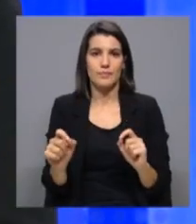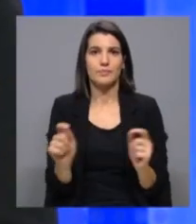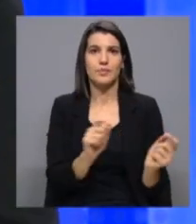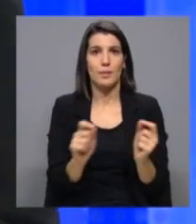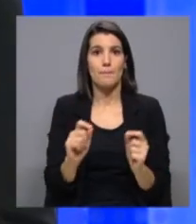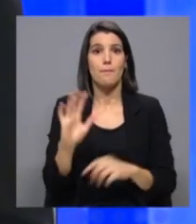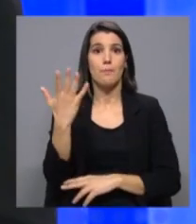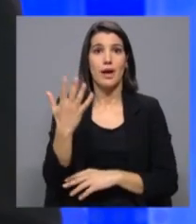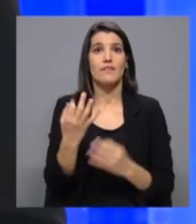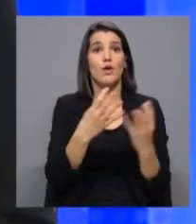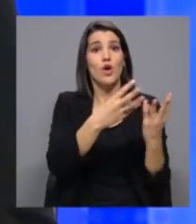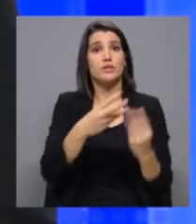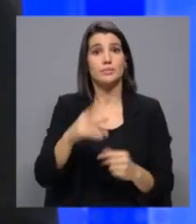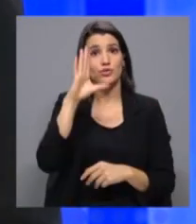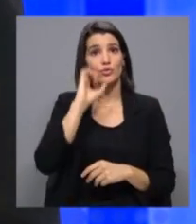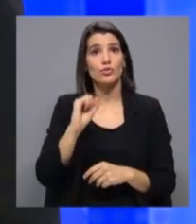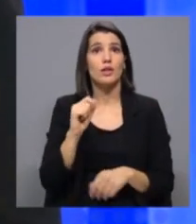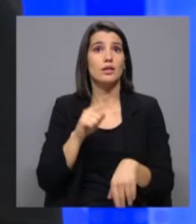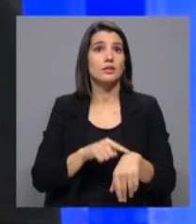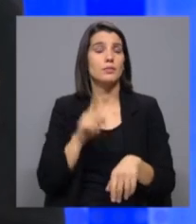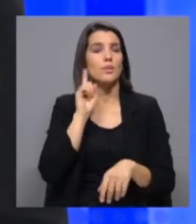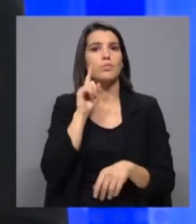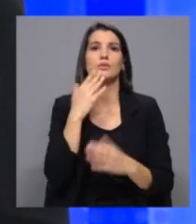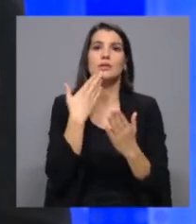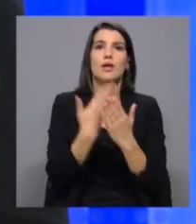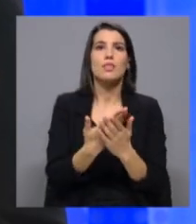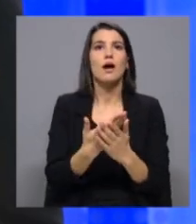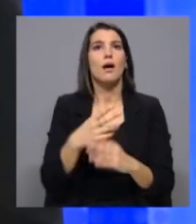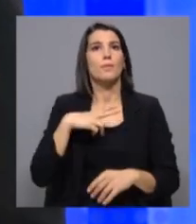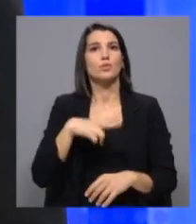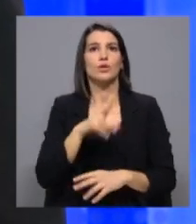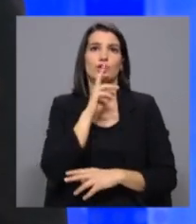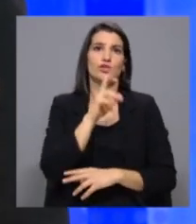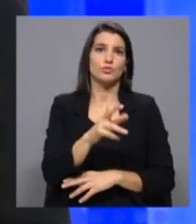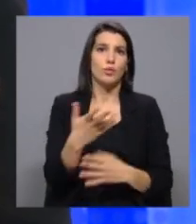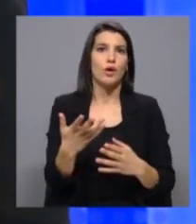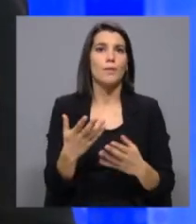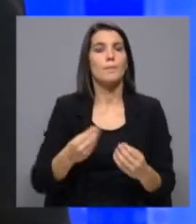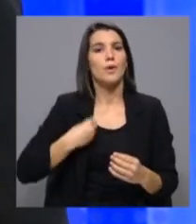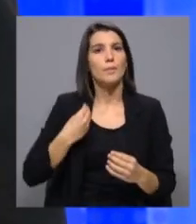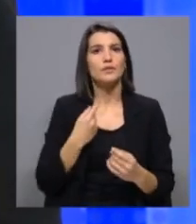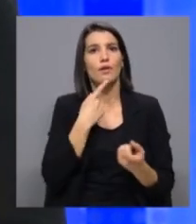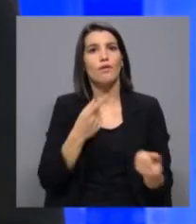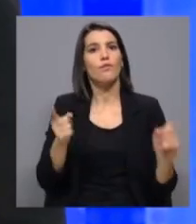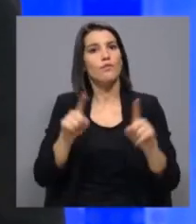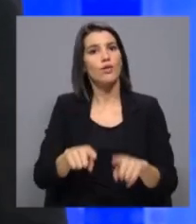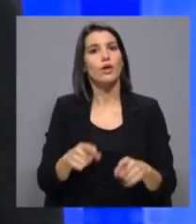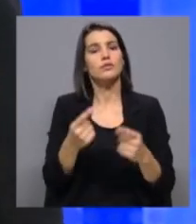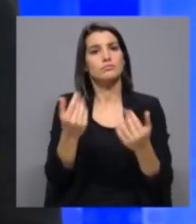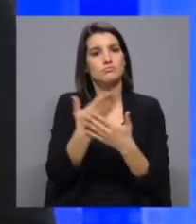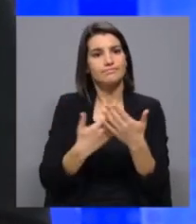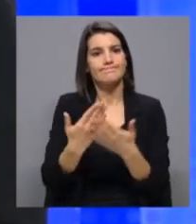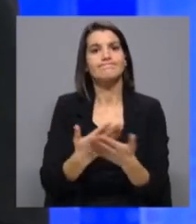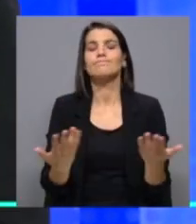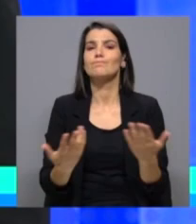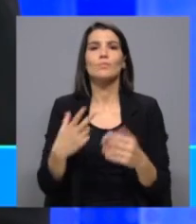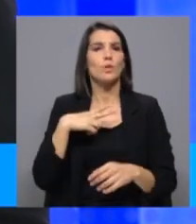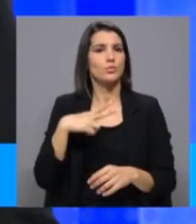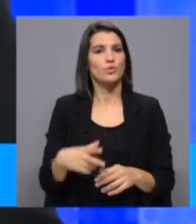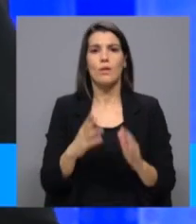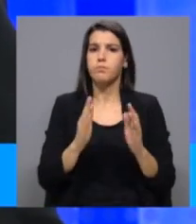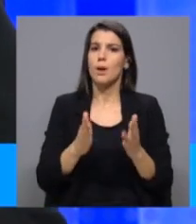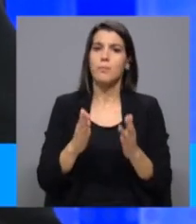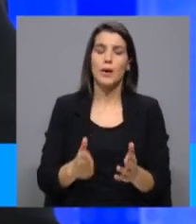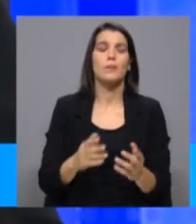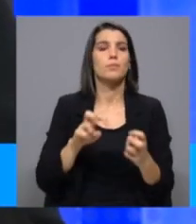do Estado era um momento essencial para darmos respostas ao país naquilo que são preocupações com a retoma socioeconómica. O país não precisava de uma crise política